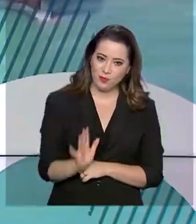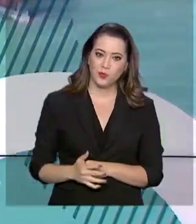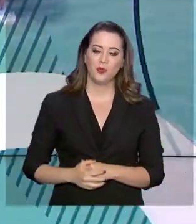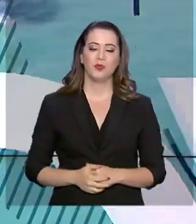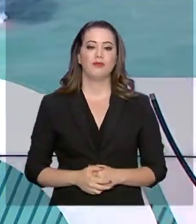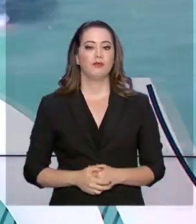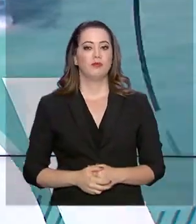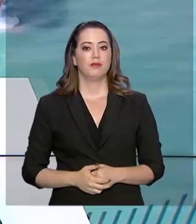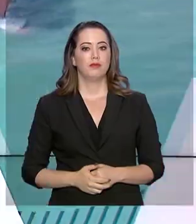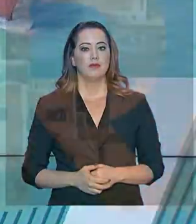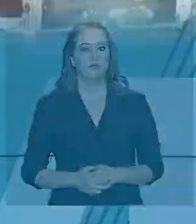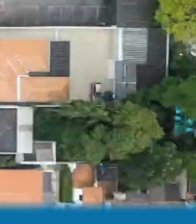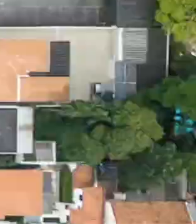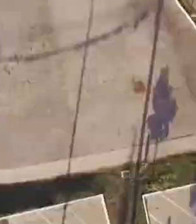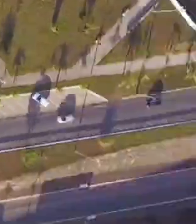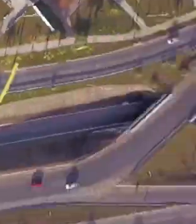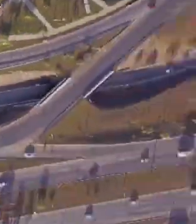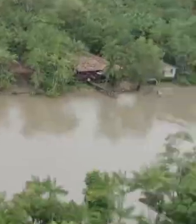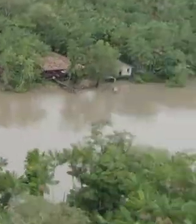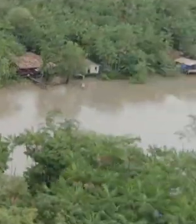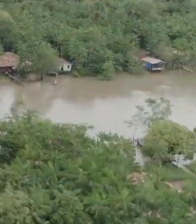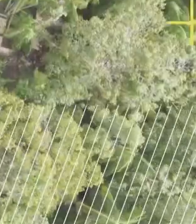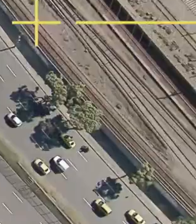edição. Até lá! E aí